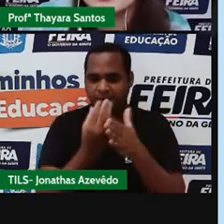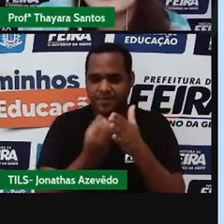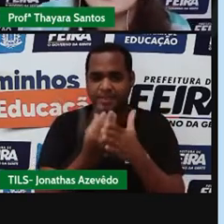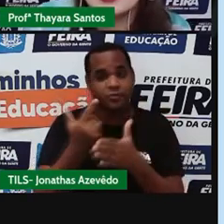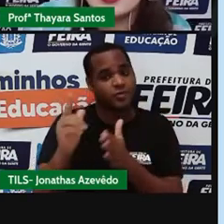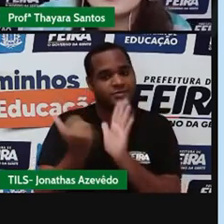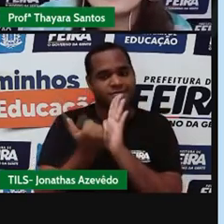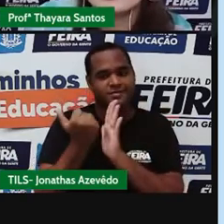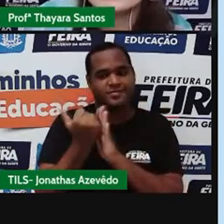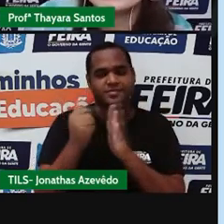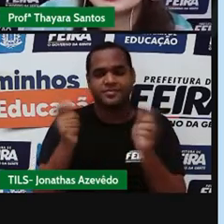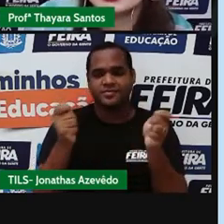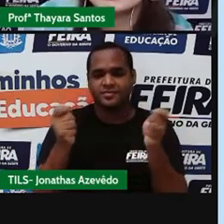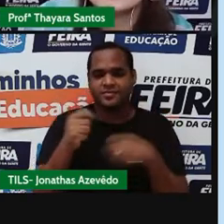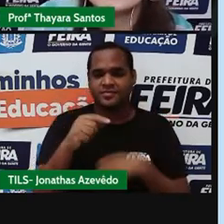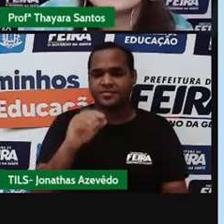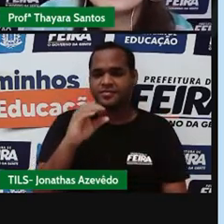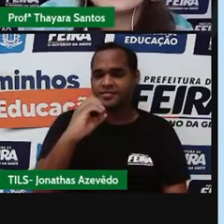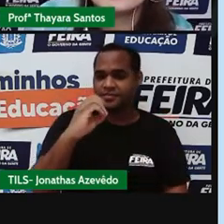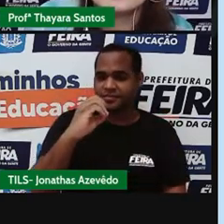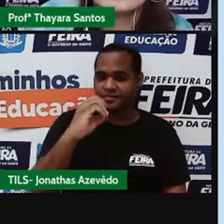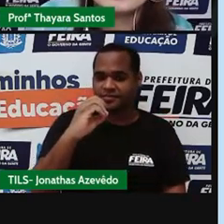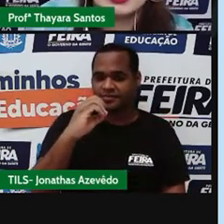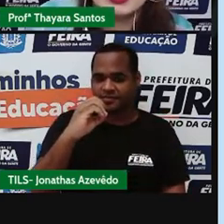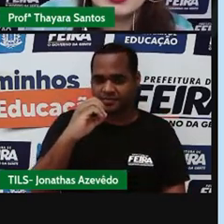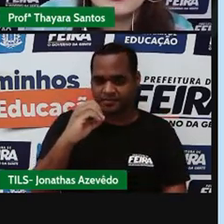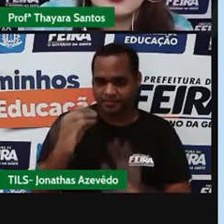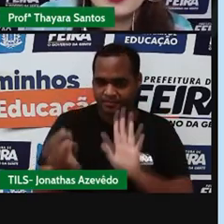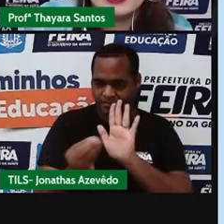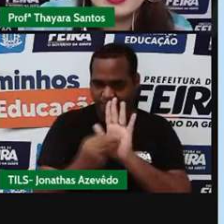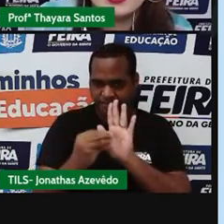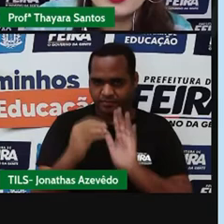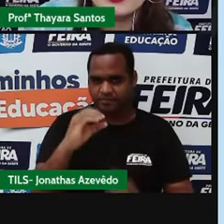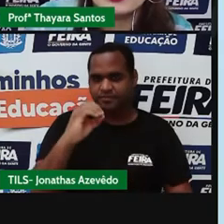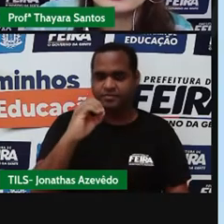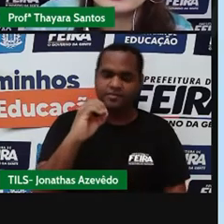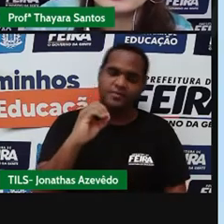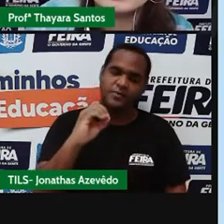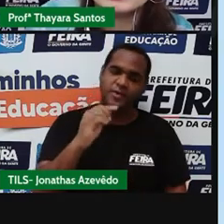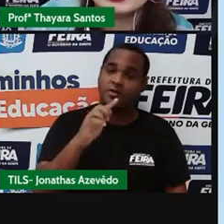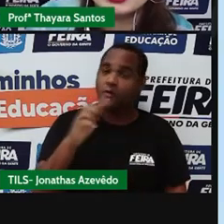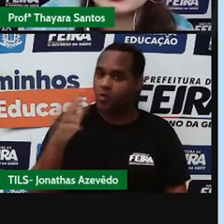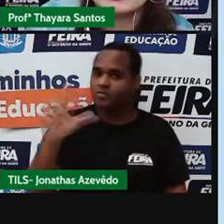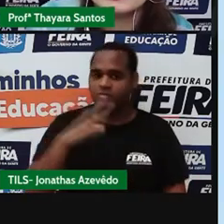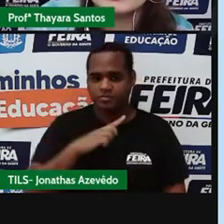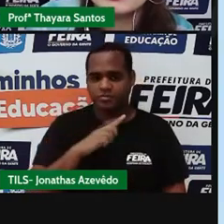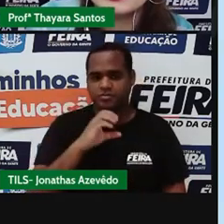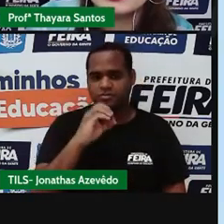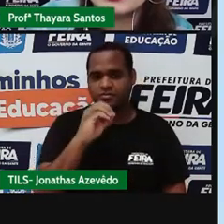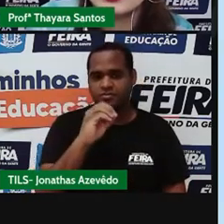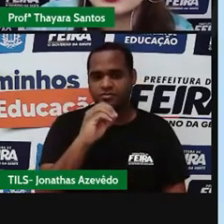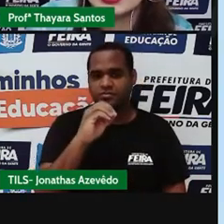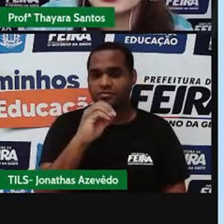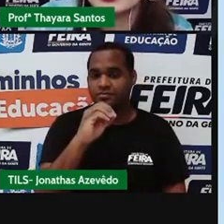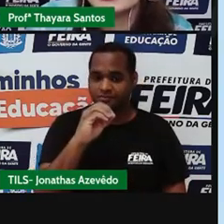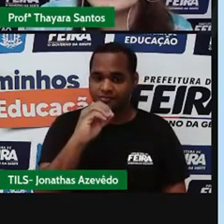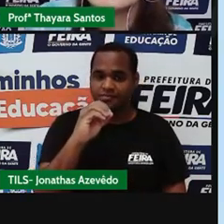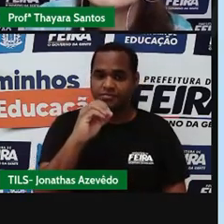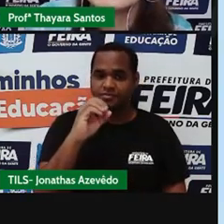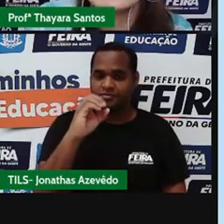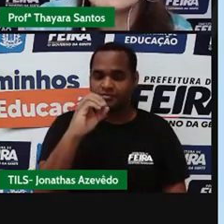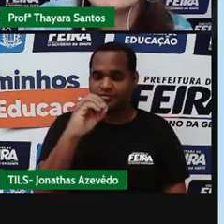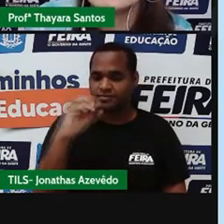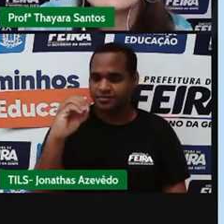Apareceu aqui. Vou pegar um oxigênio. Vou pegar outro oxigênio. Coloquei aqui.